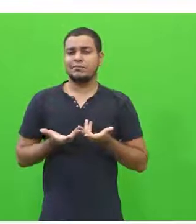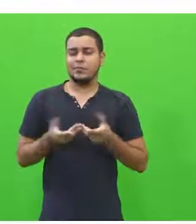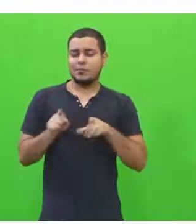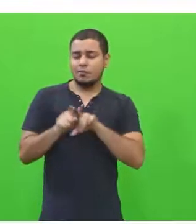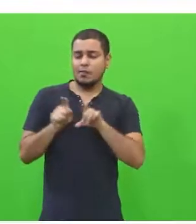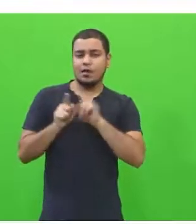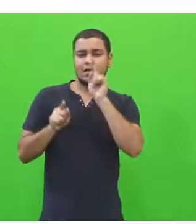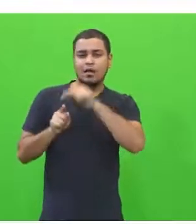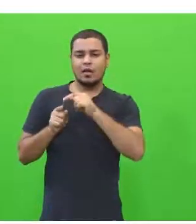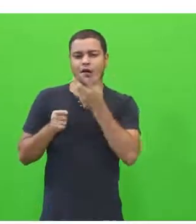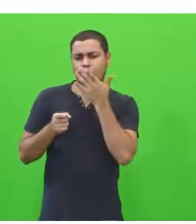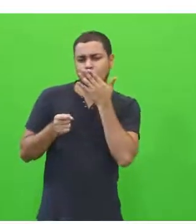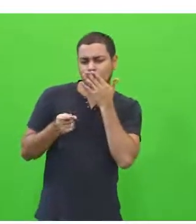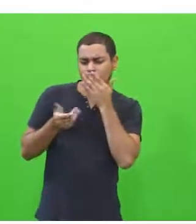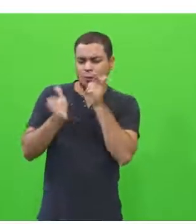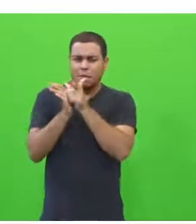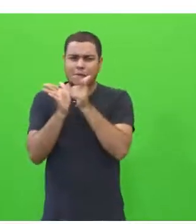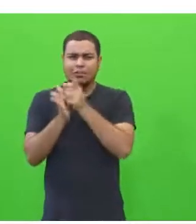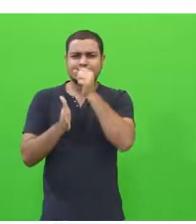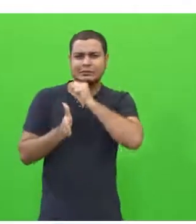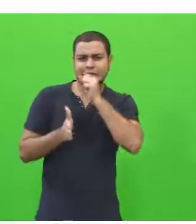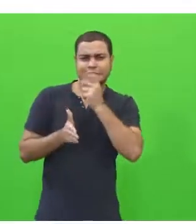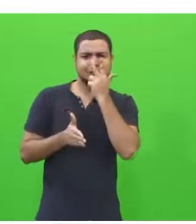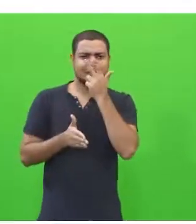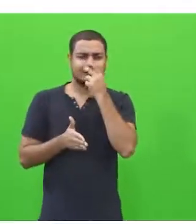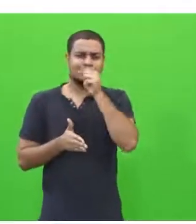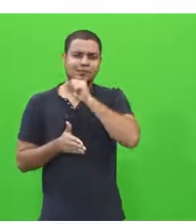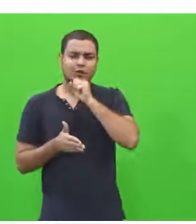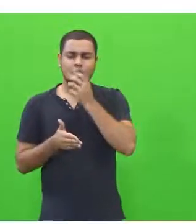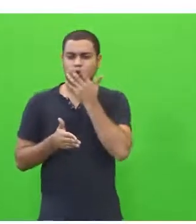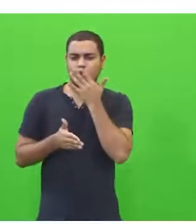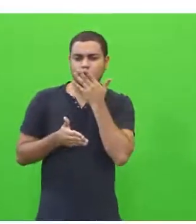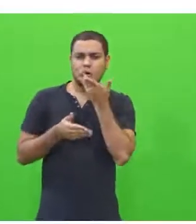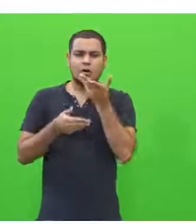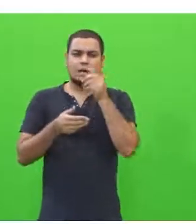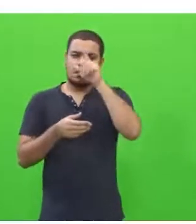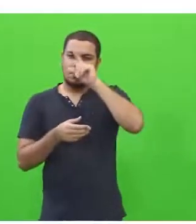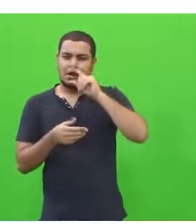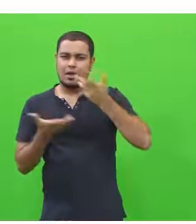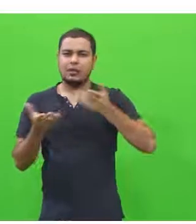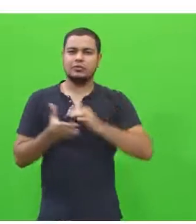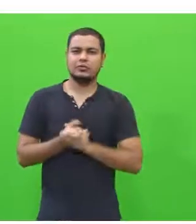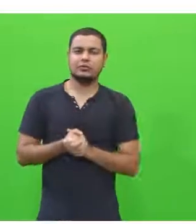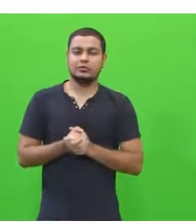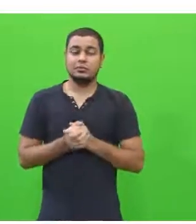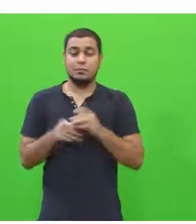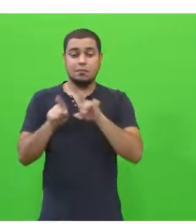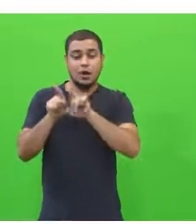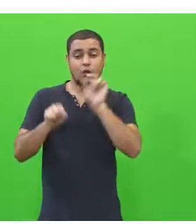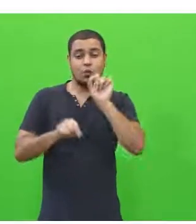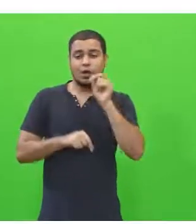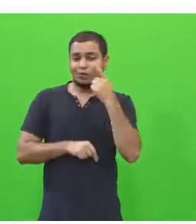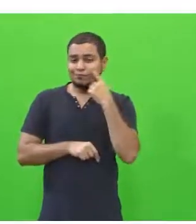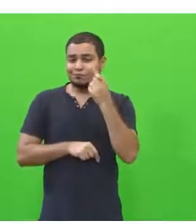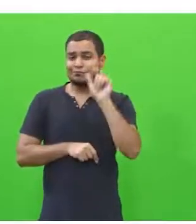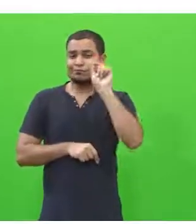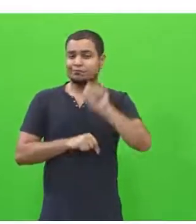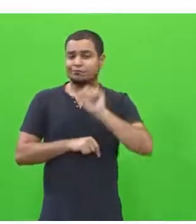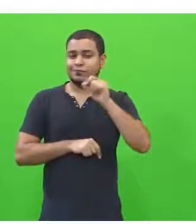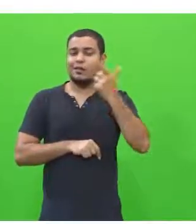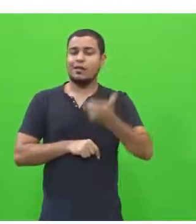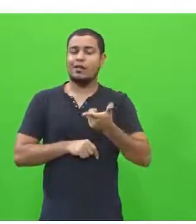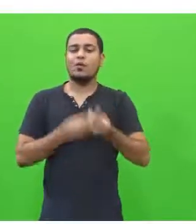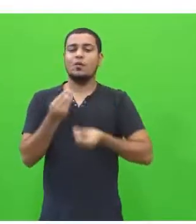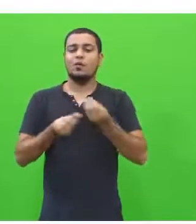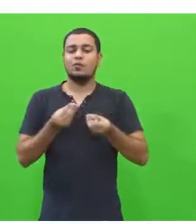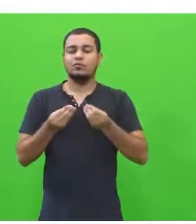da questão da coloração, tem uma cor um pouco mais assim, amarelada. Mas o que é interessante é a questão do